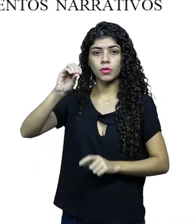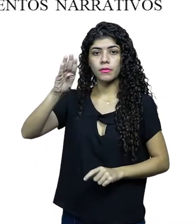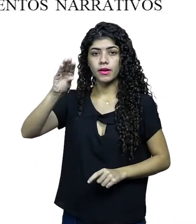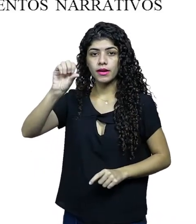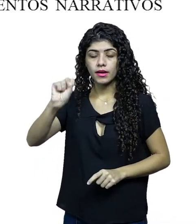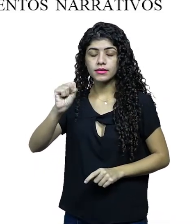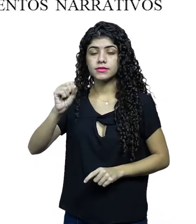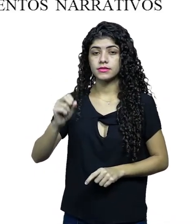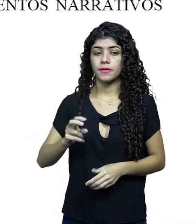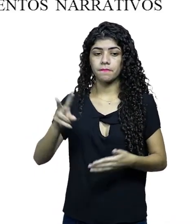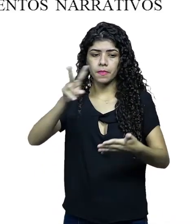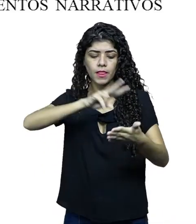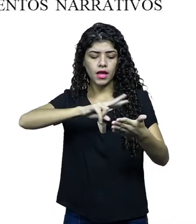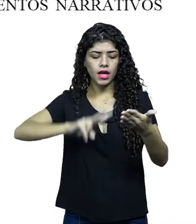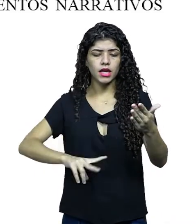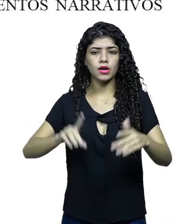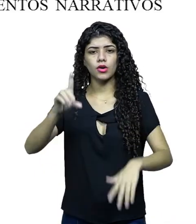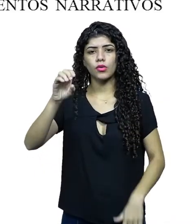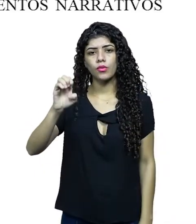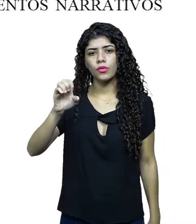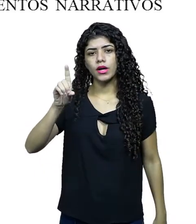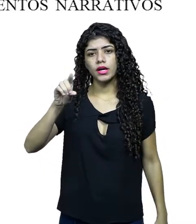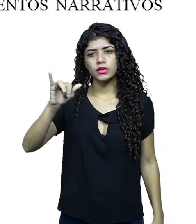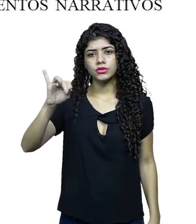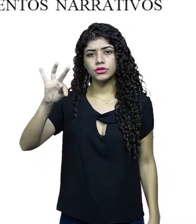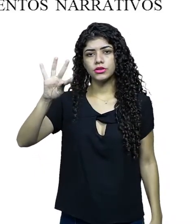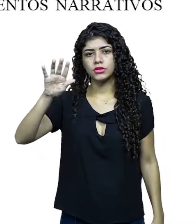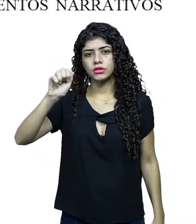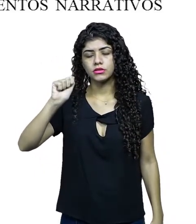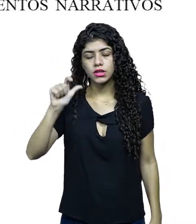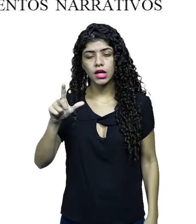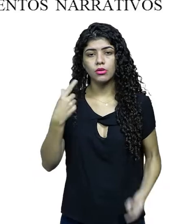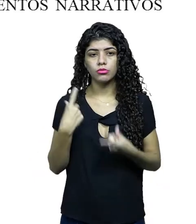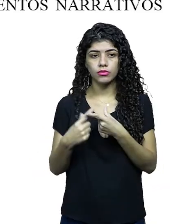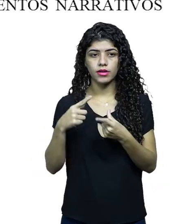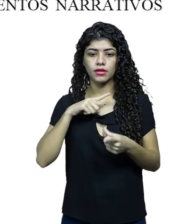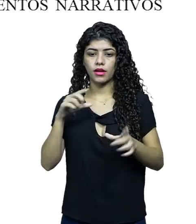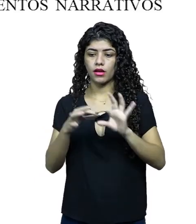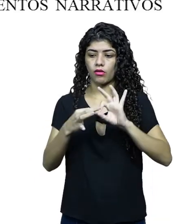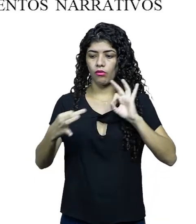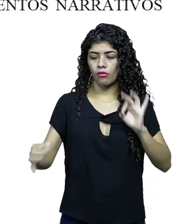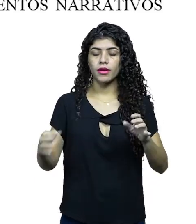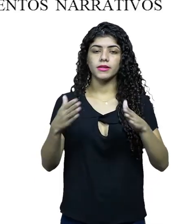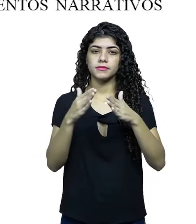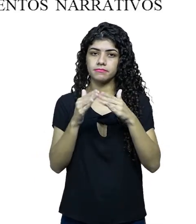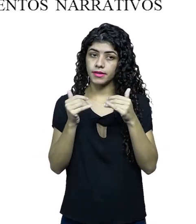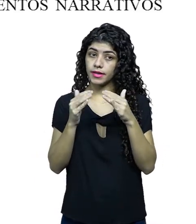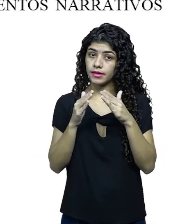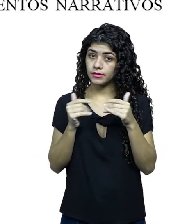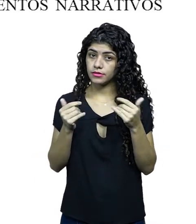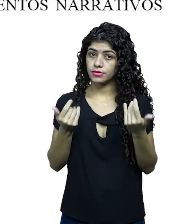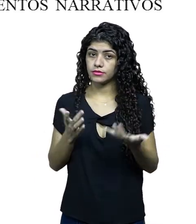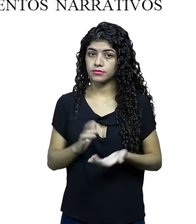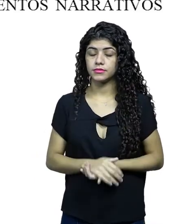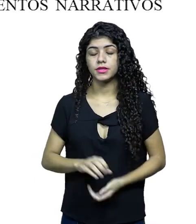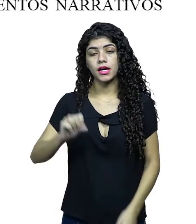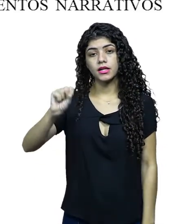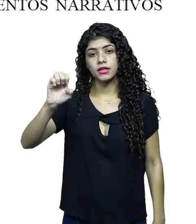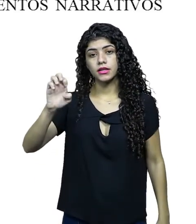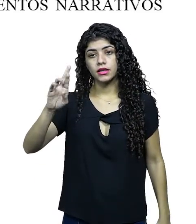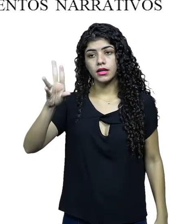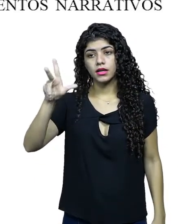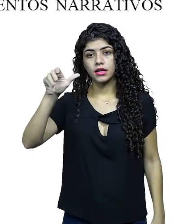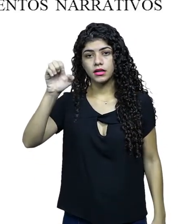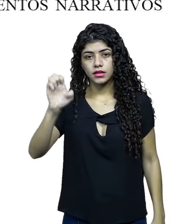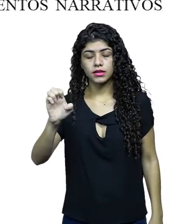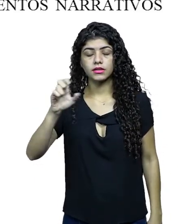Uma observação. Leia o edital com cuidado, porque quando se trata de longa-metragem, eles pedem o edital. Quando se trata de